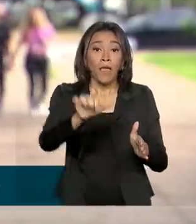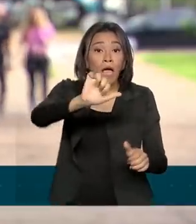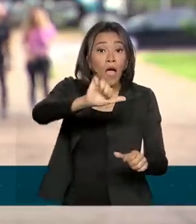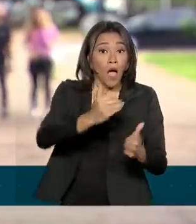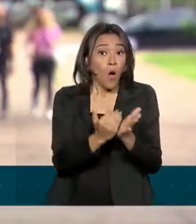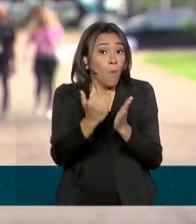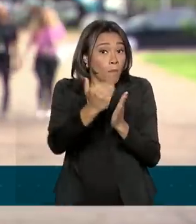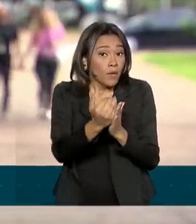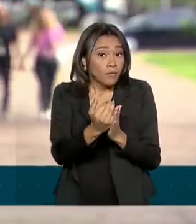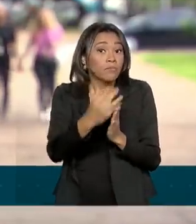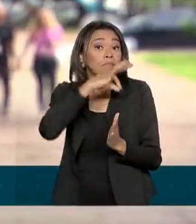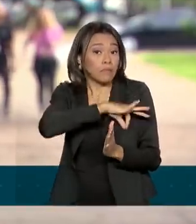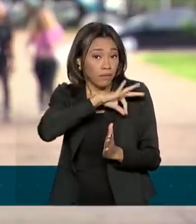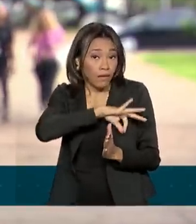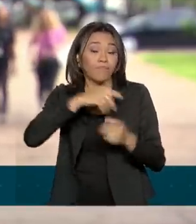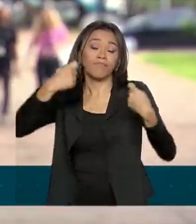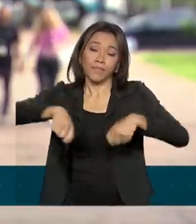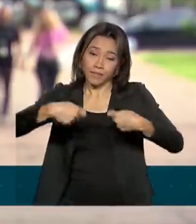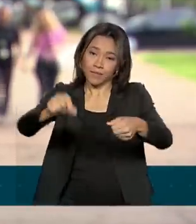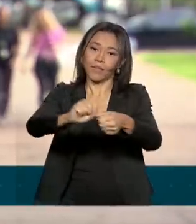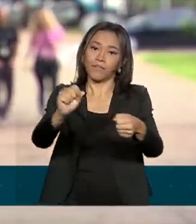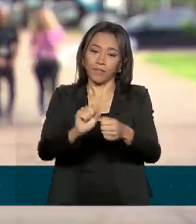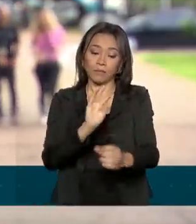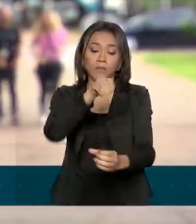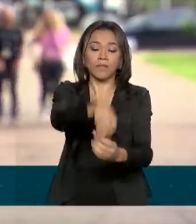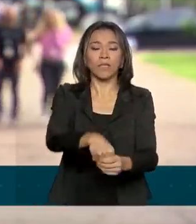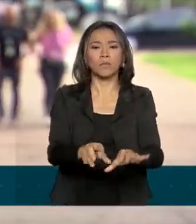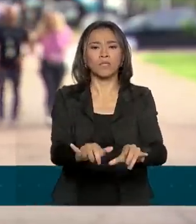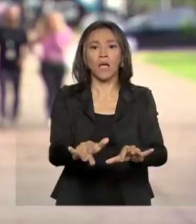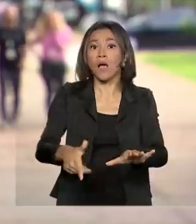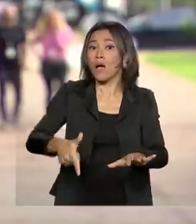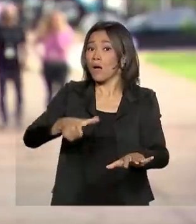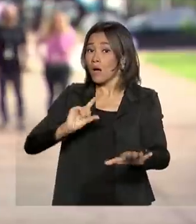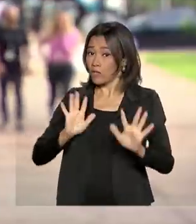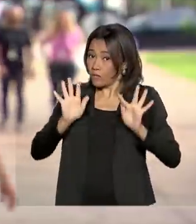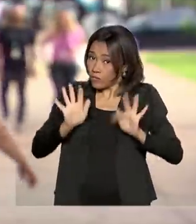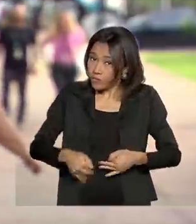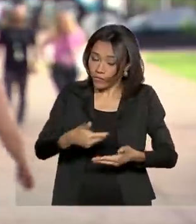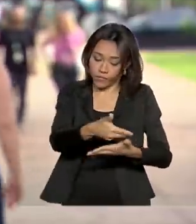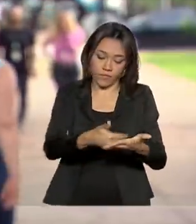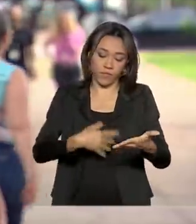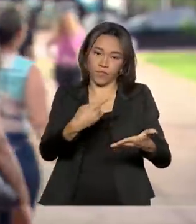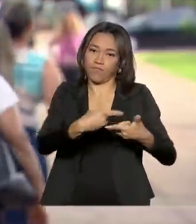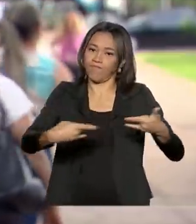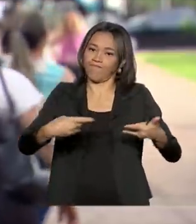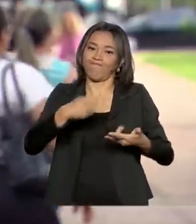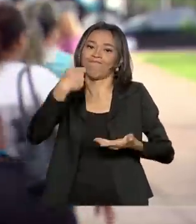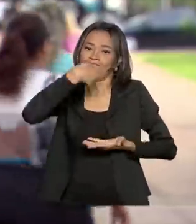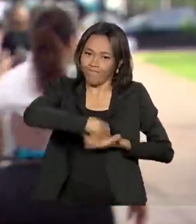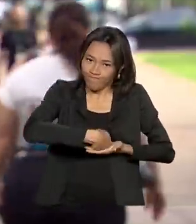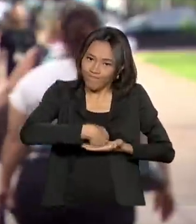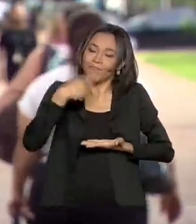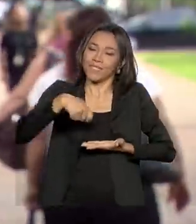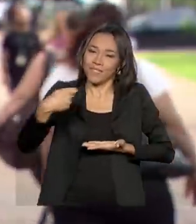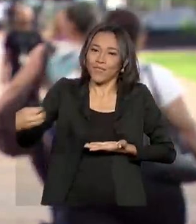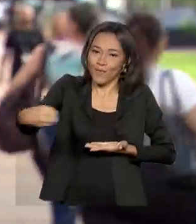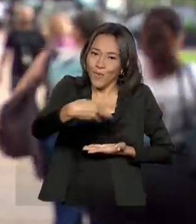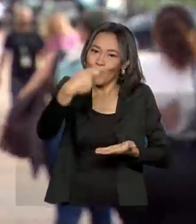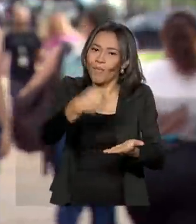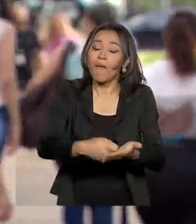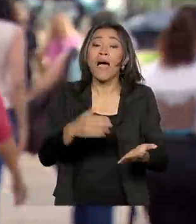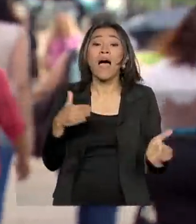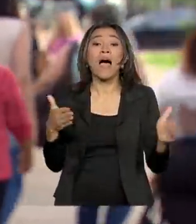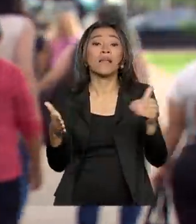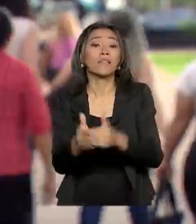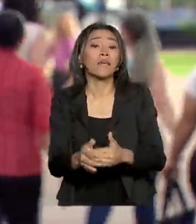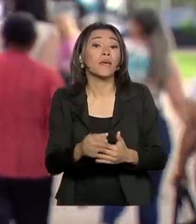salário tem que ser feita pelo empregador no sistema antes de encerrar a folha do mês. O novo valor deverá ser pago até o